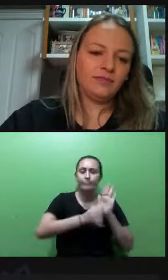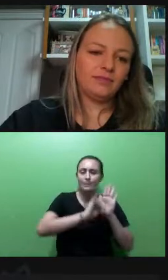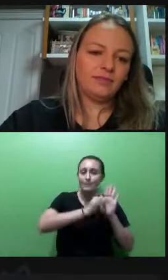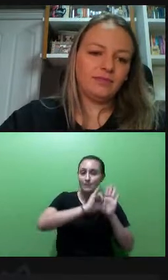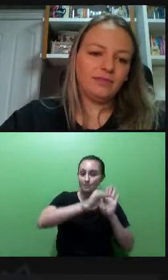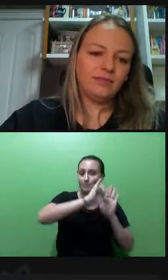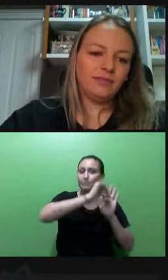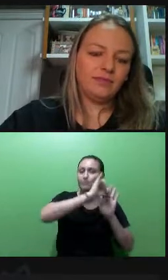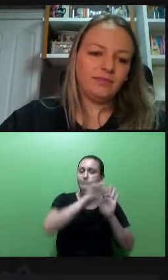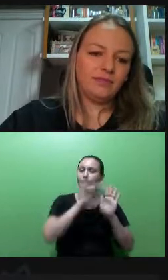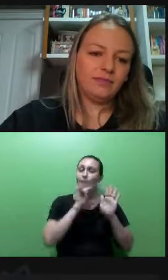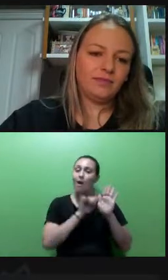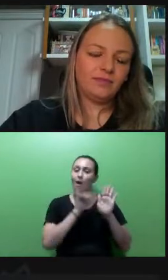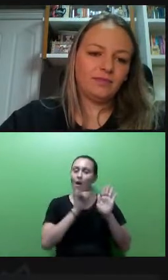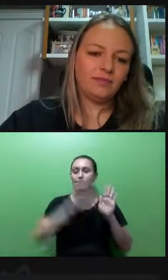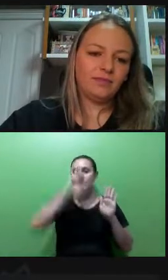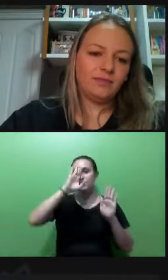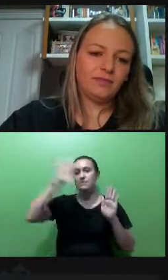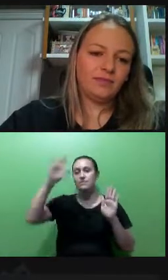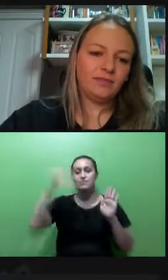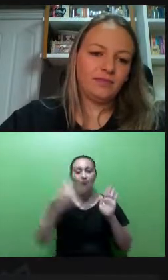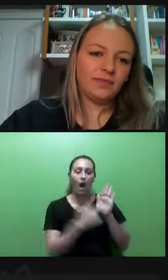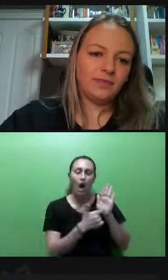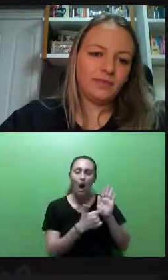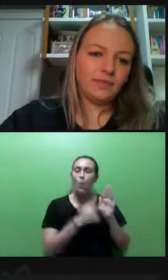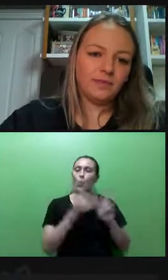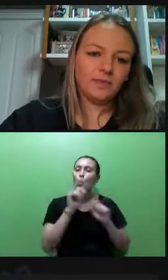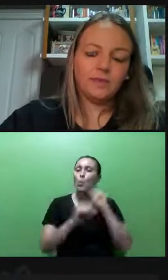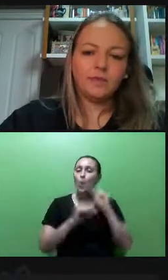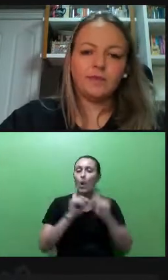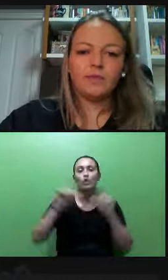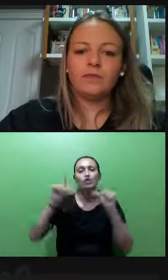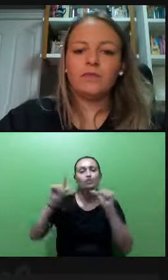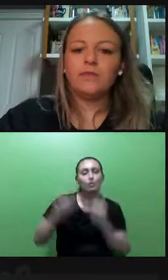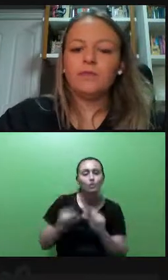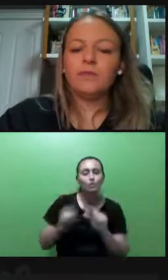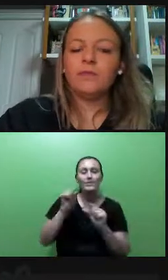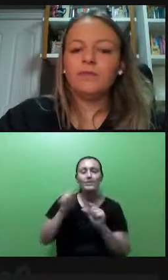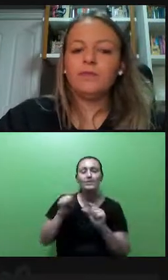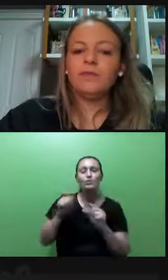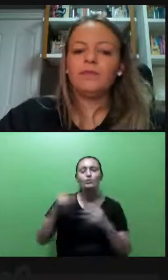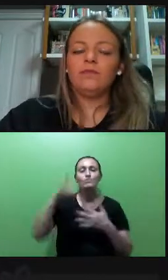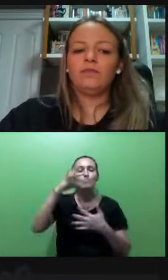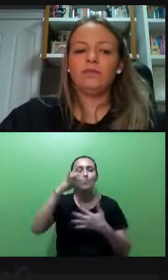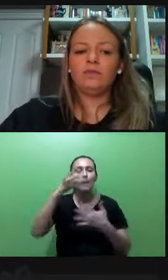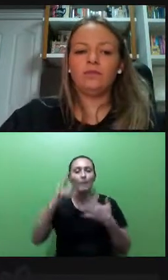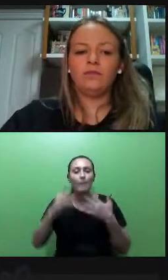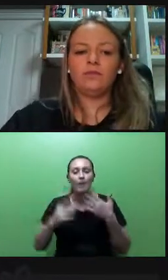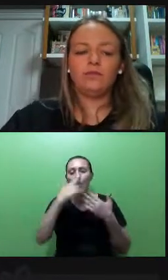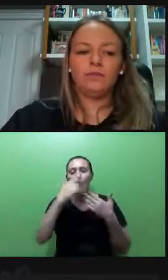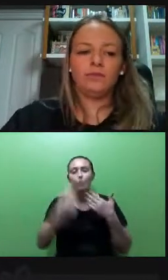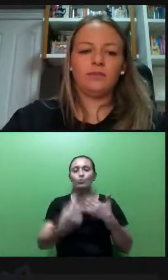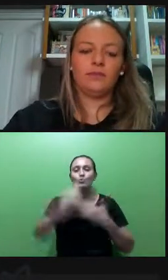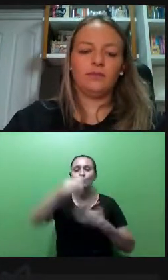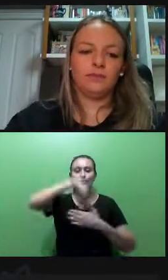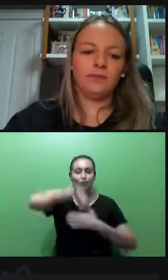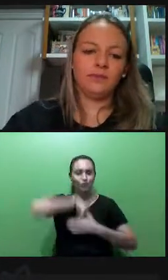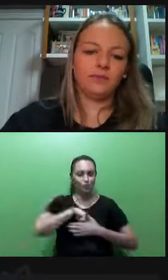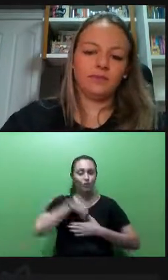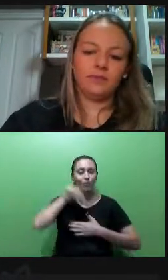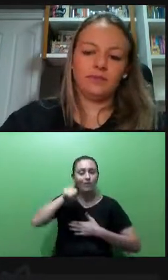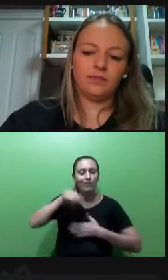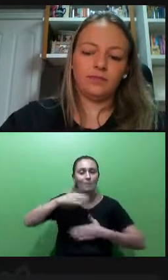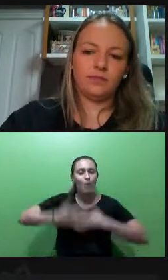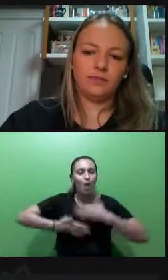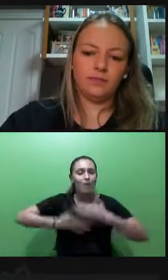ele visa justamente tentar diminuir um pouco os aspectos, o que a gente chama de aspectos subjetivos, né, do processo de